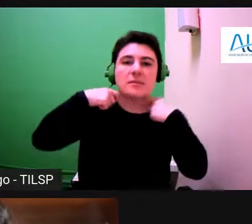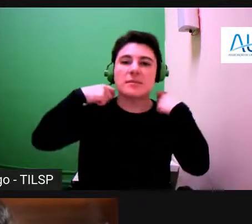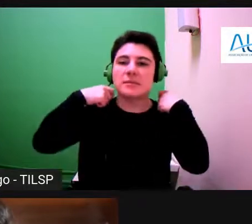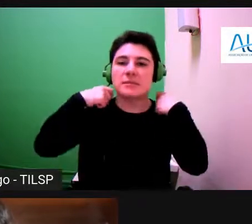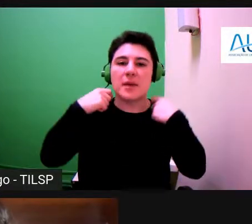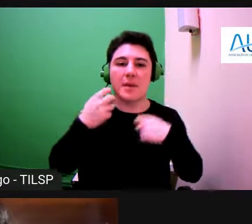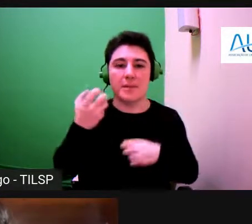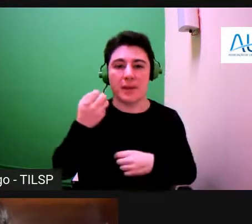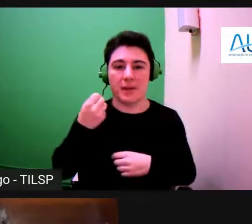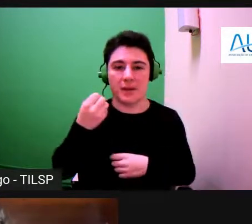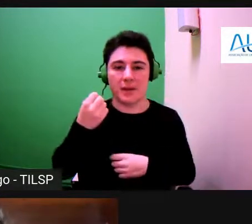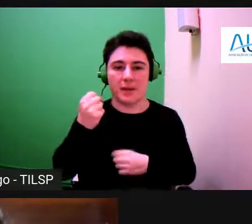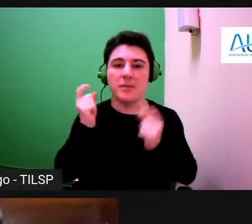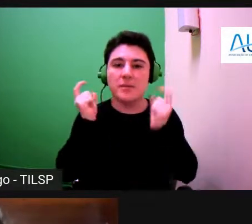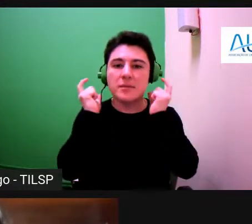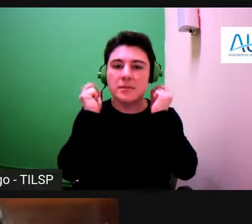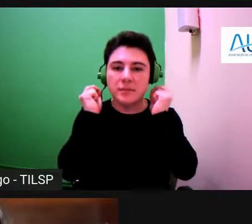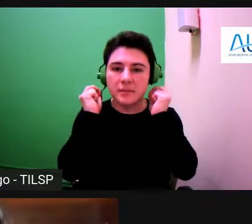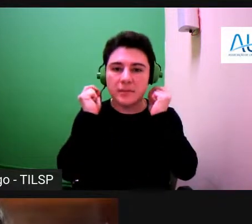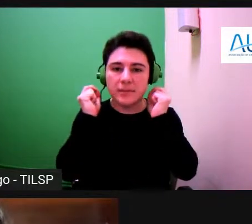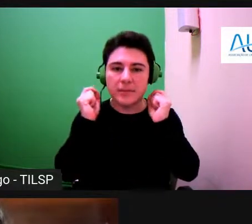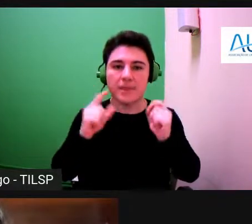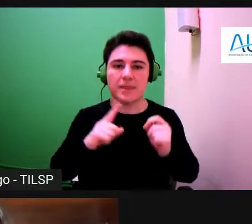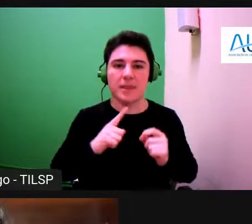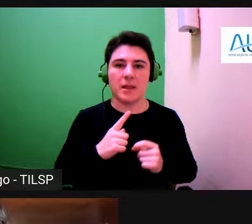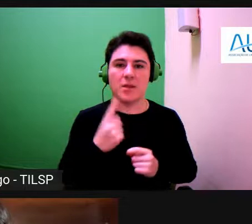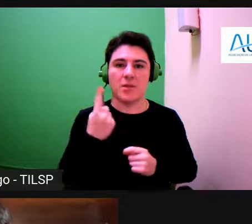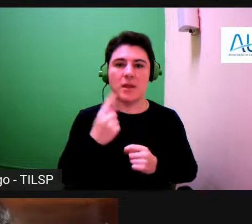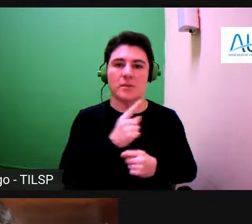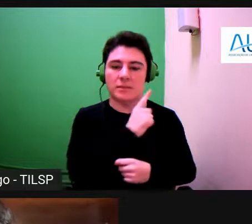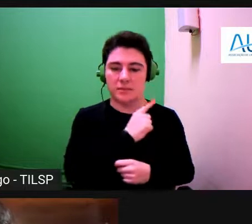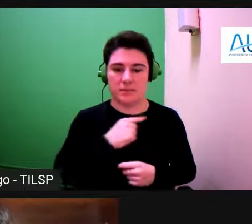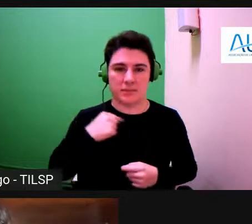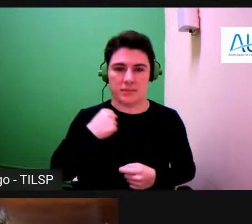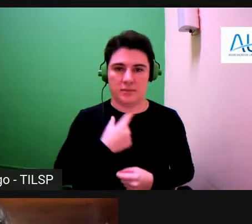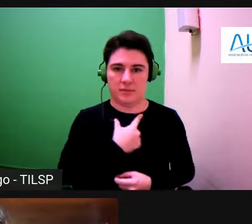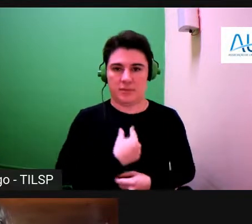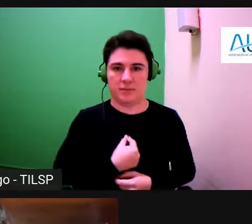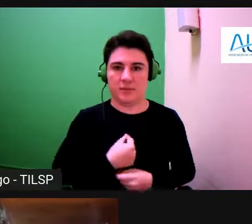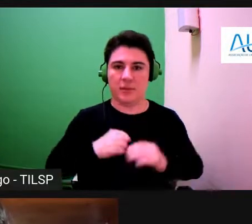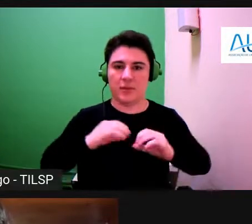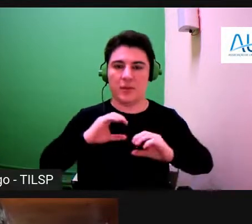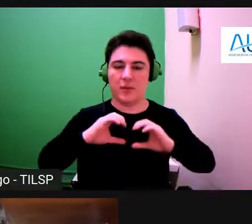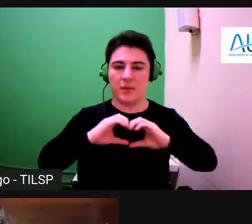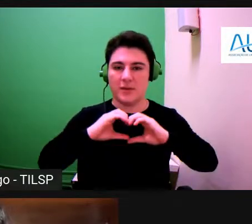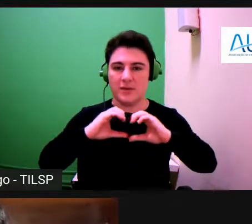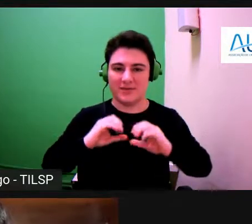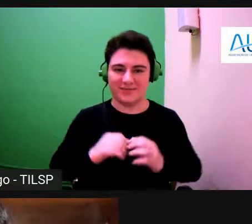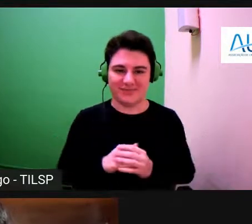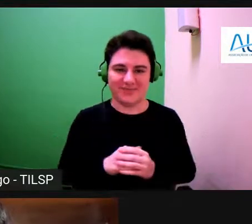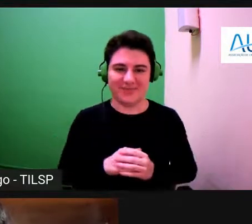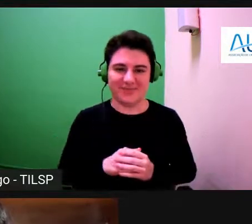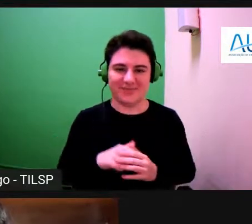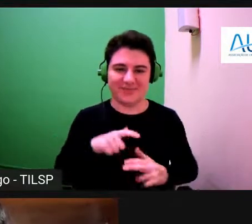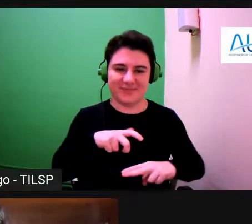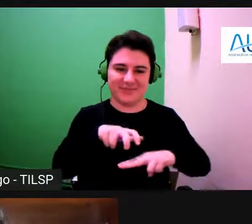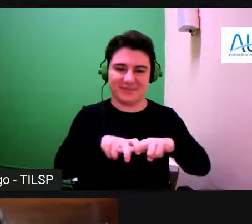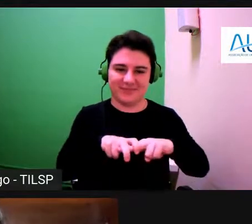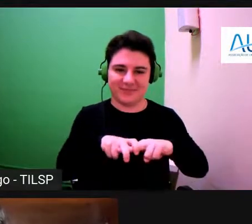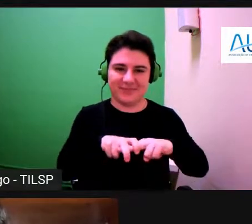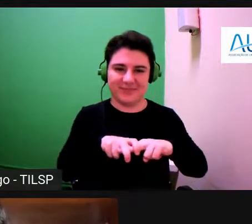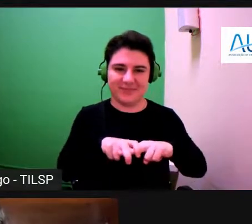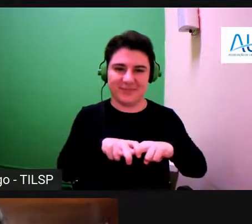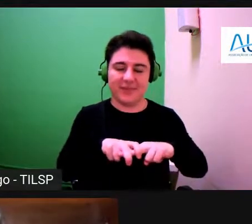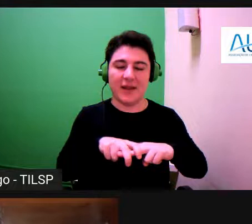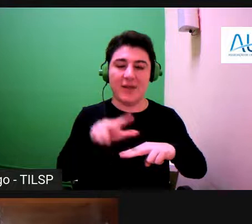Estou usando brincos e uma corrente fina com pingente de coração. Estou sentada em um lugar que se